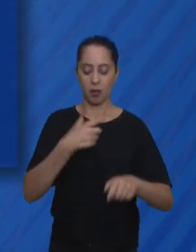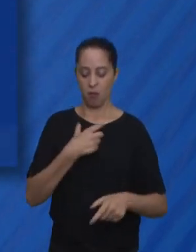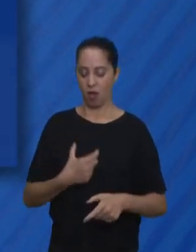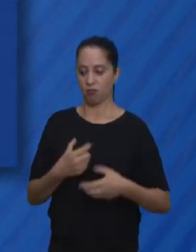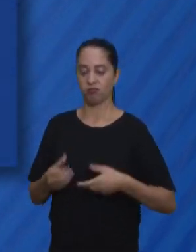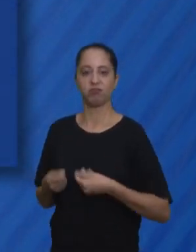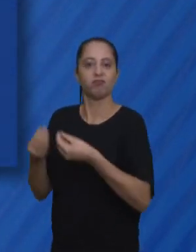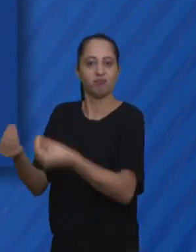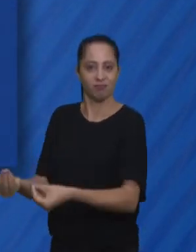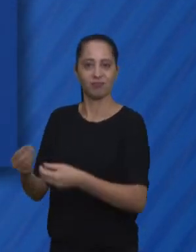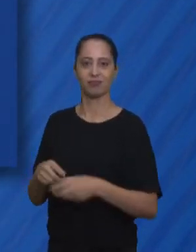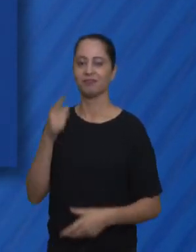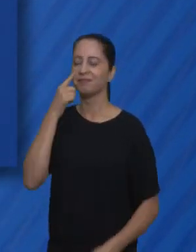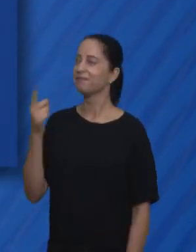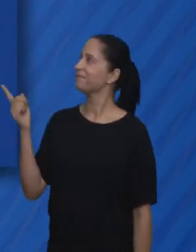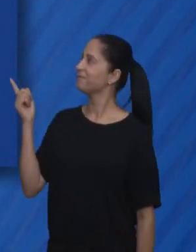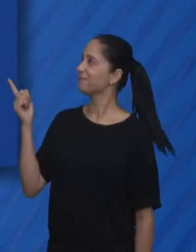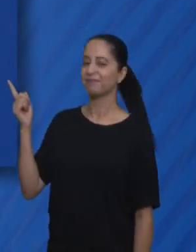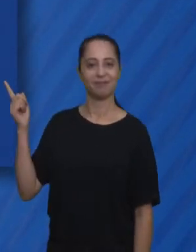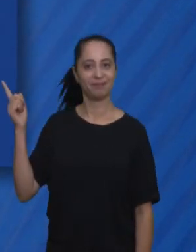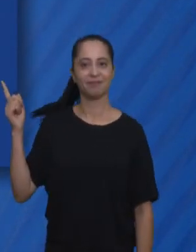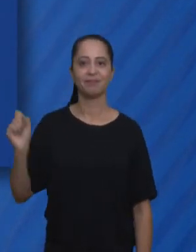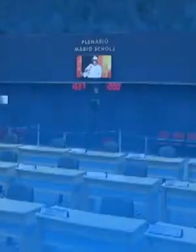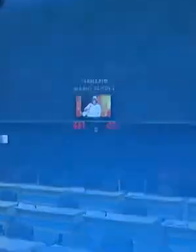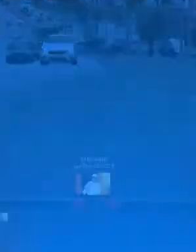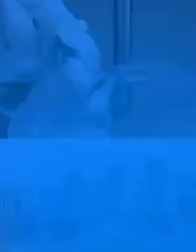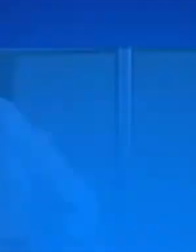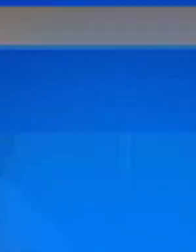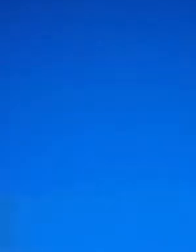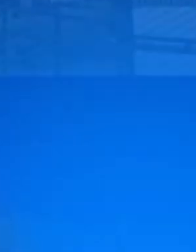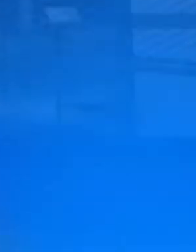A sessão na íntegra você confere no nosso canal do YouTube.